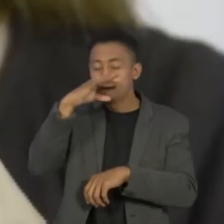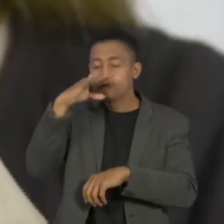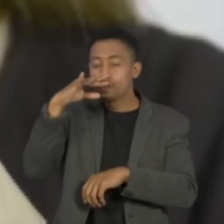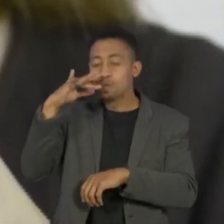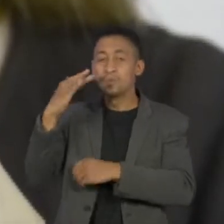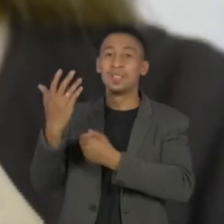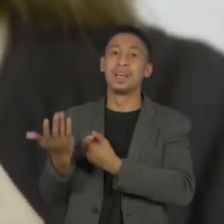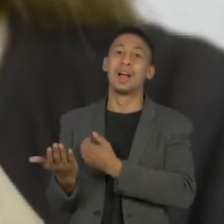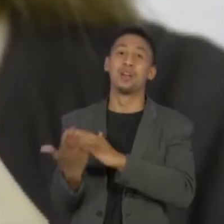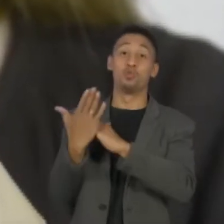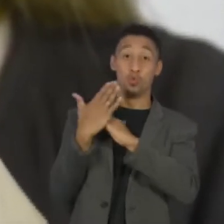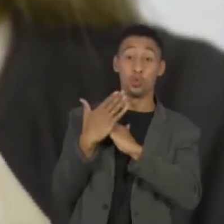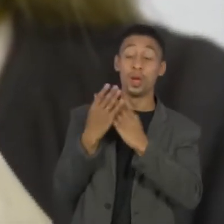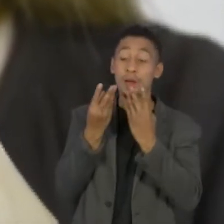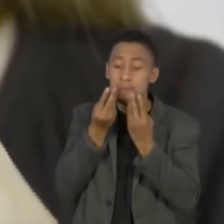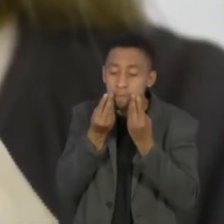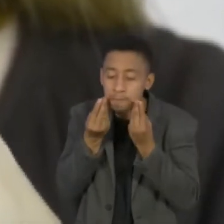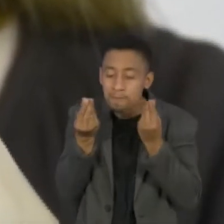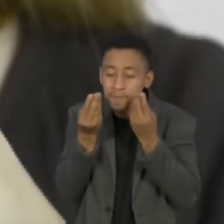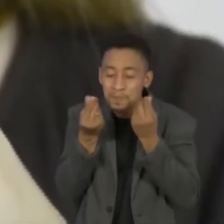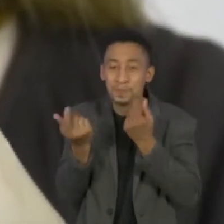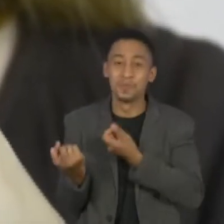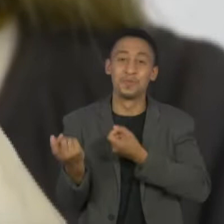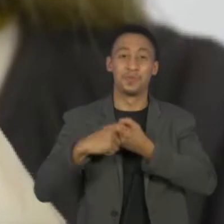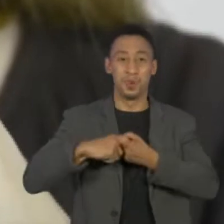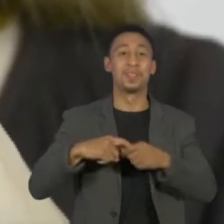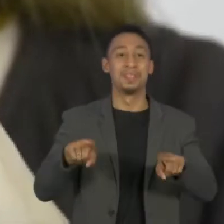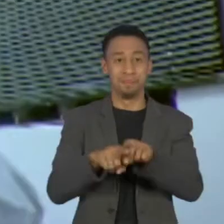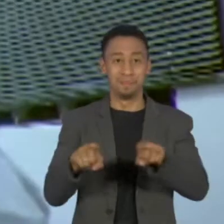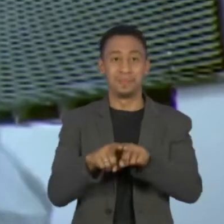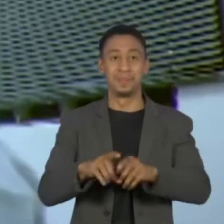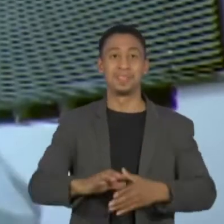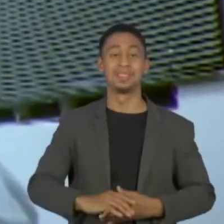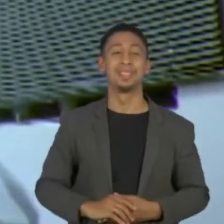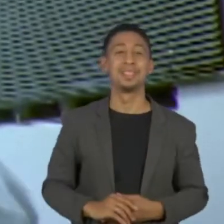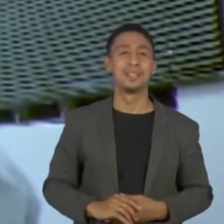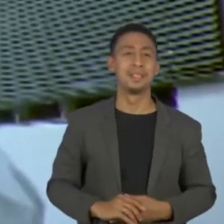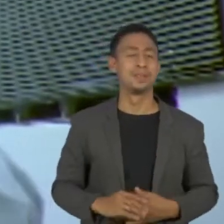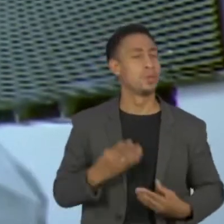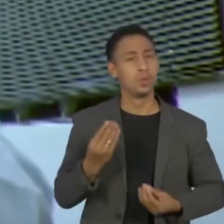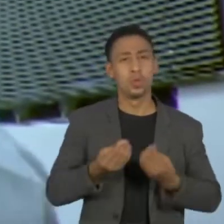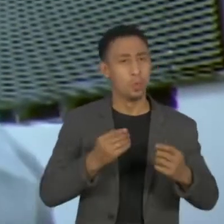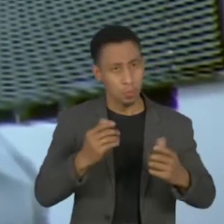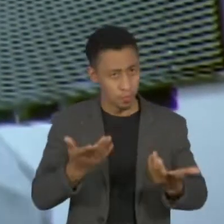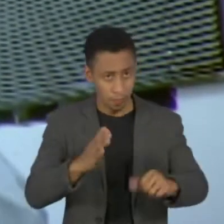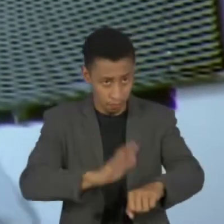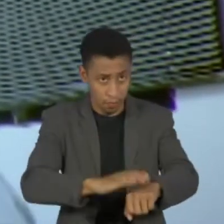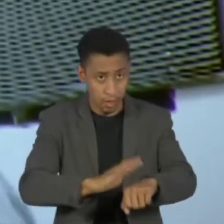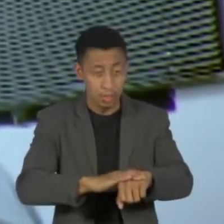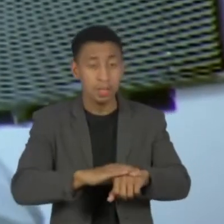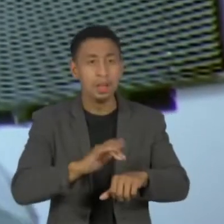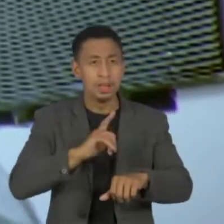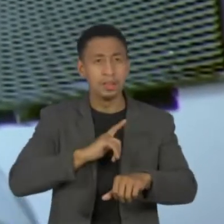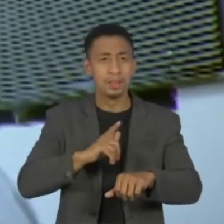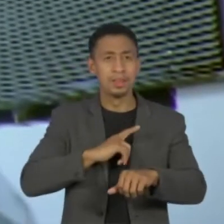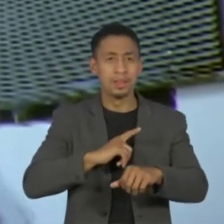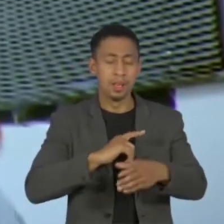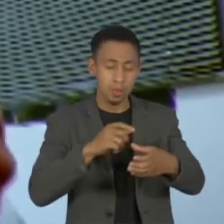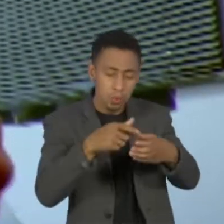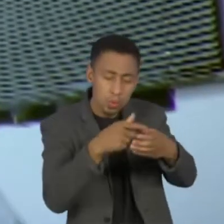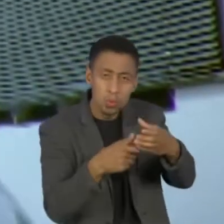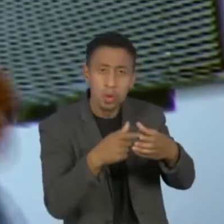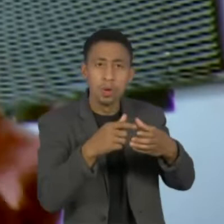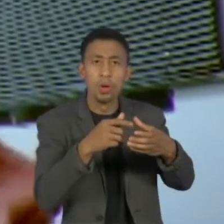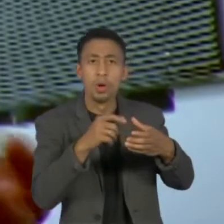do paladar, que tudo está relacionado. O que nós fazemos? Nós pegamos óleos com um extrato de odor